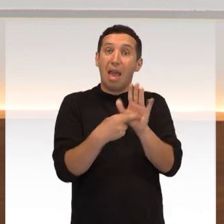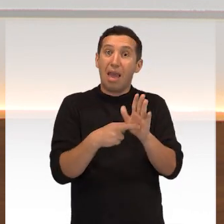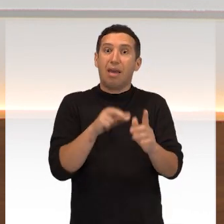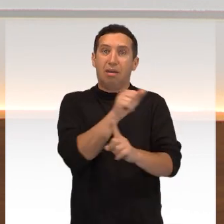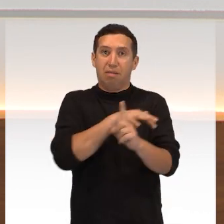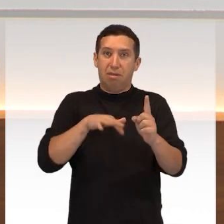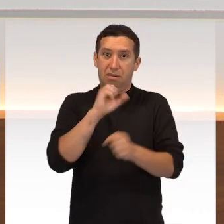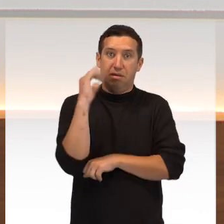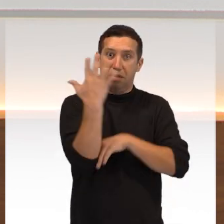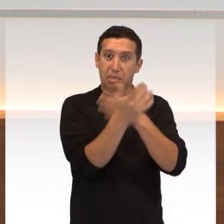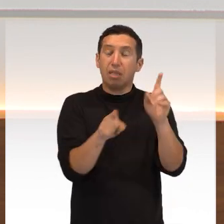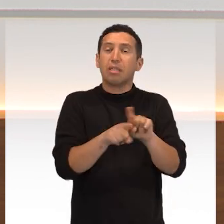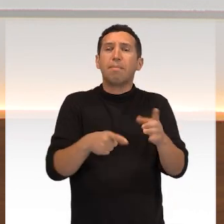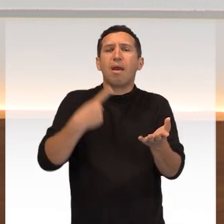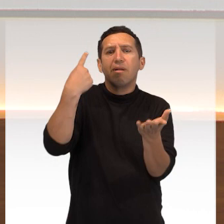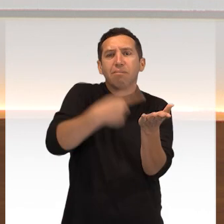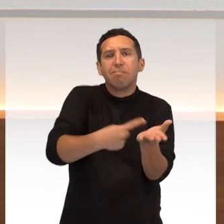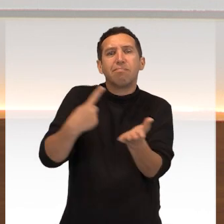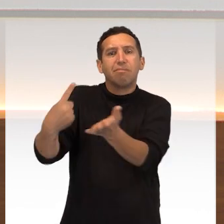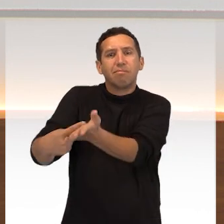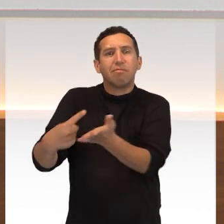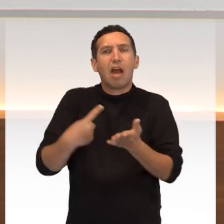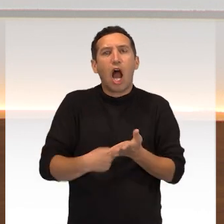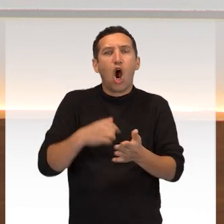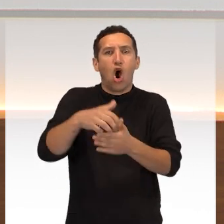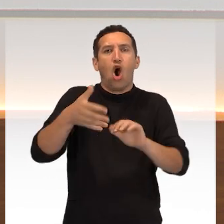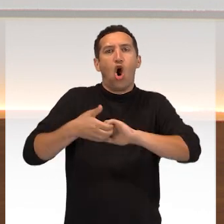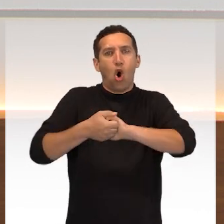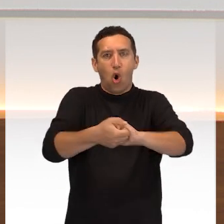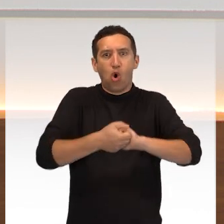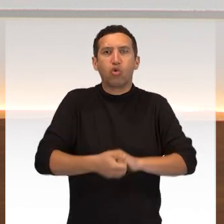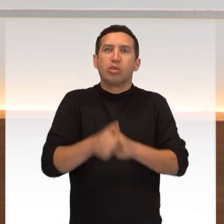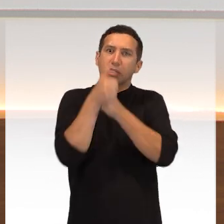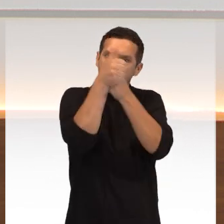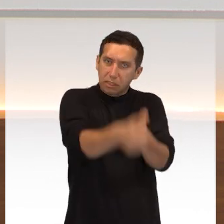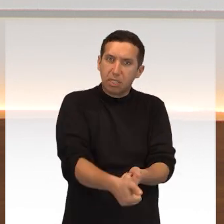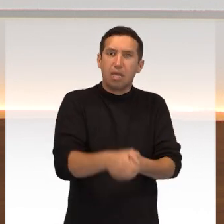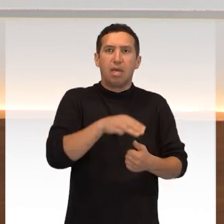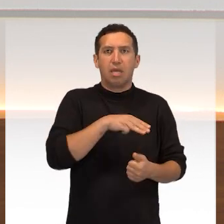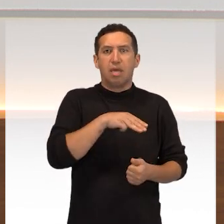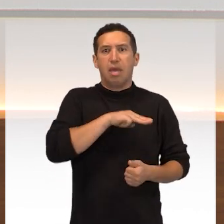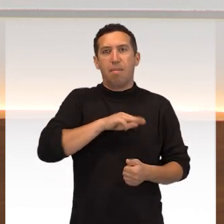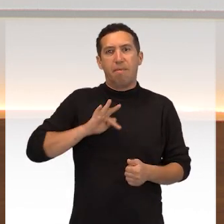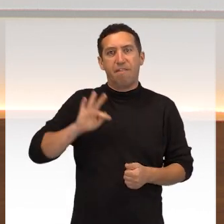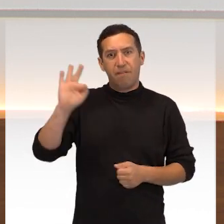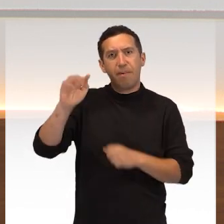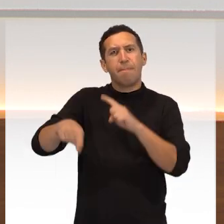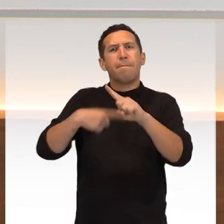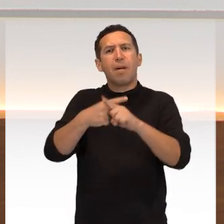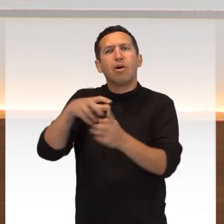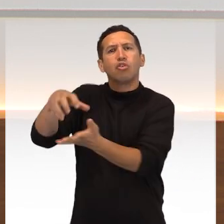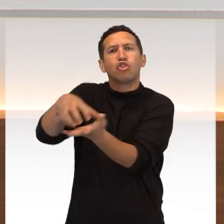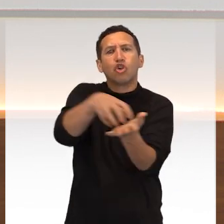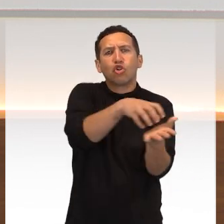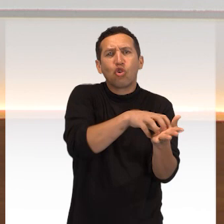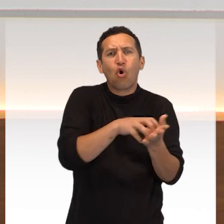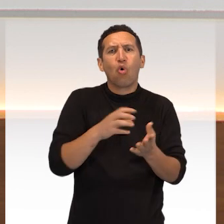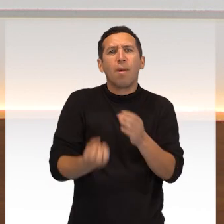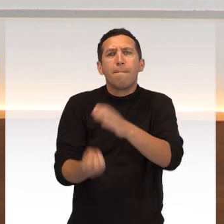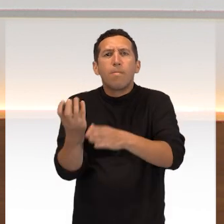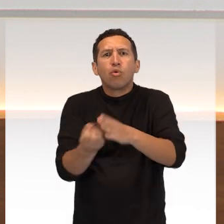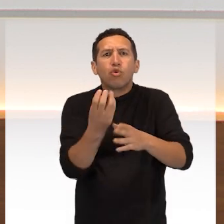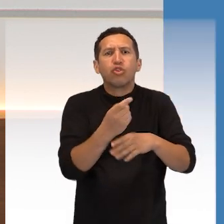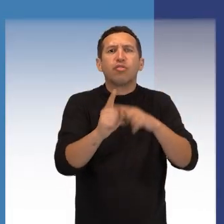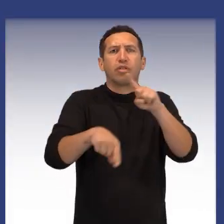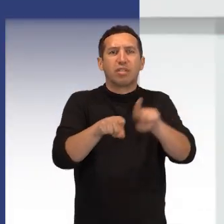além da avaliação dos acordos que foram assinados desde 2009 entre o MPF e os setores produtivo